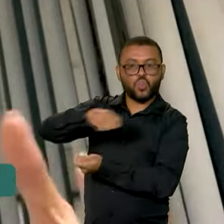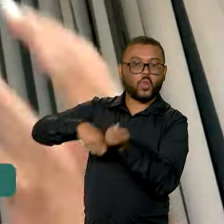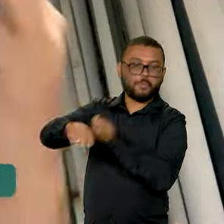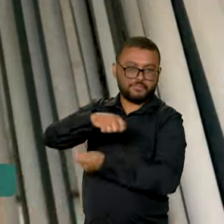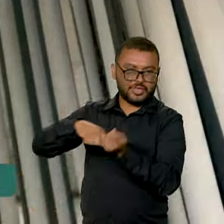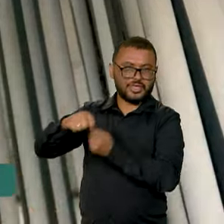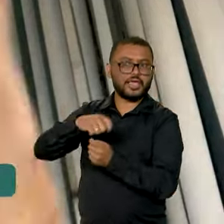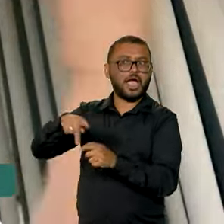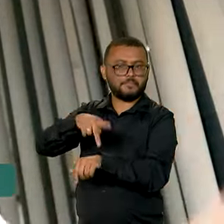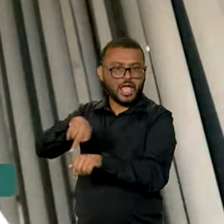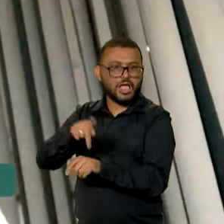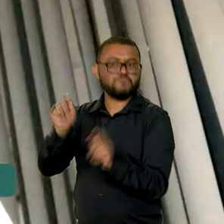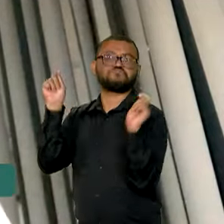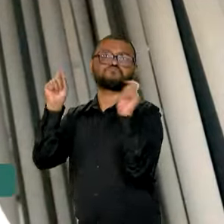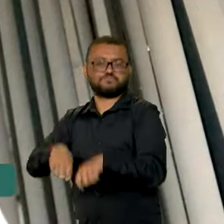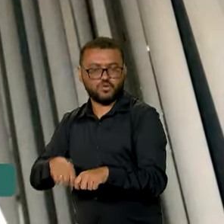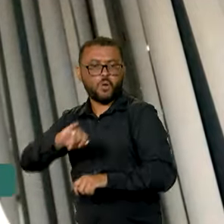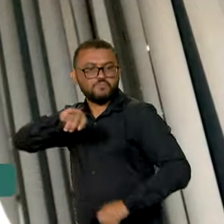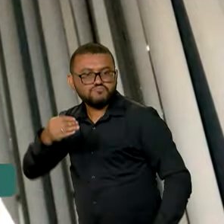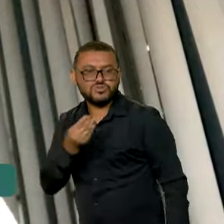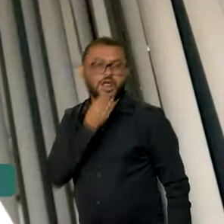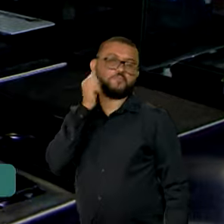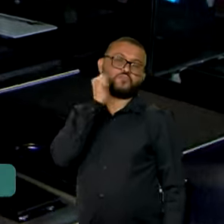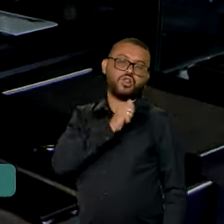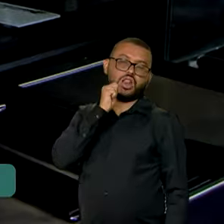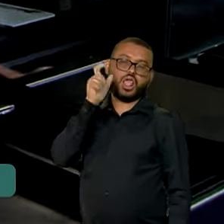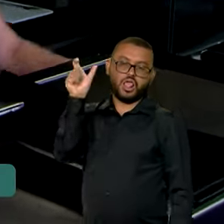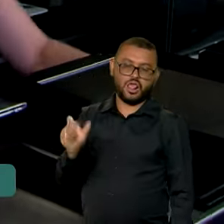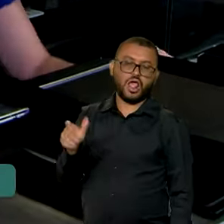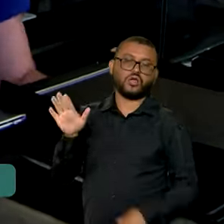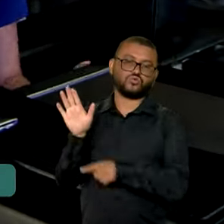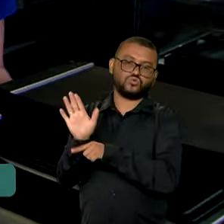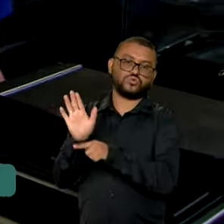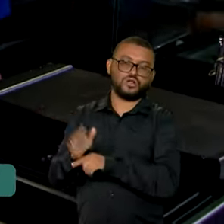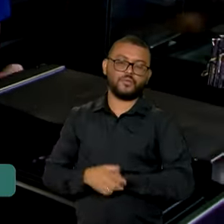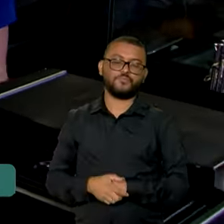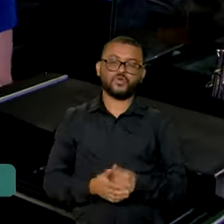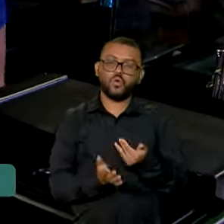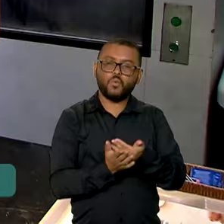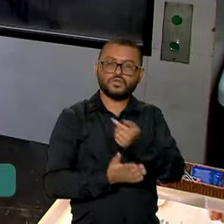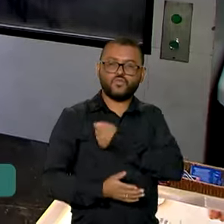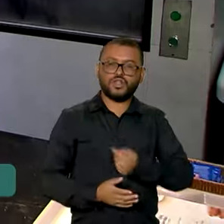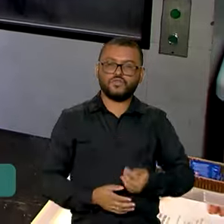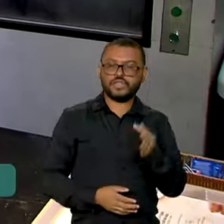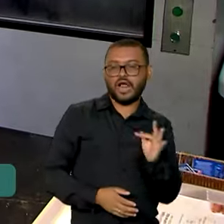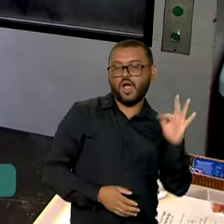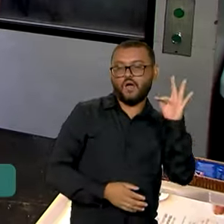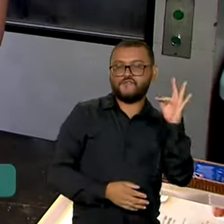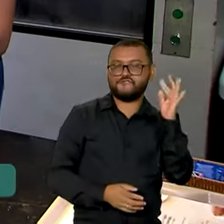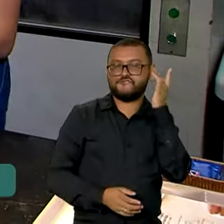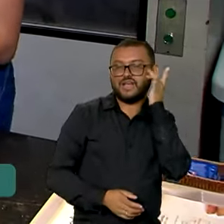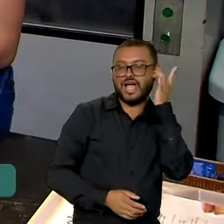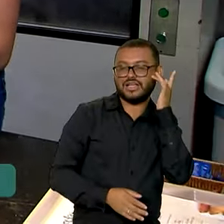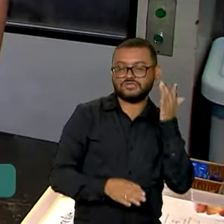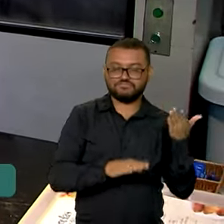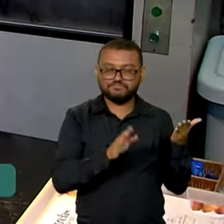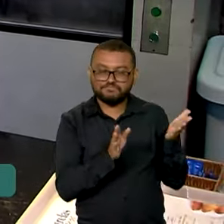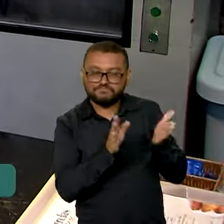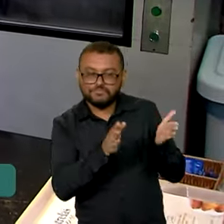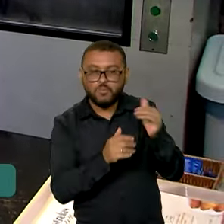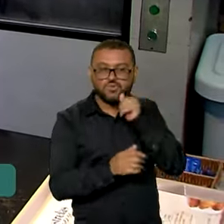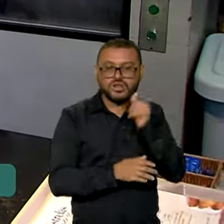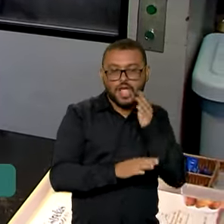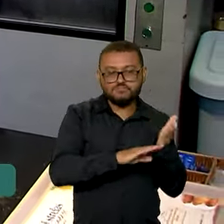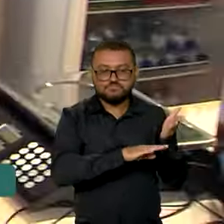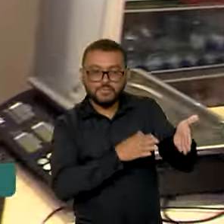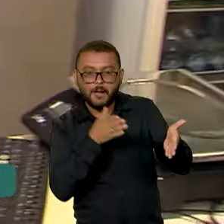para o país e uma oportunidade dessas mulheres. A iniciativa do governo federal vai facilitar o acesso das mulheres a